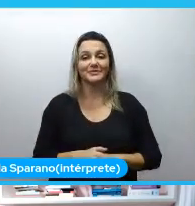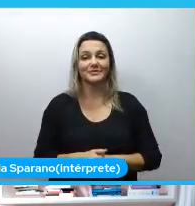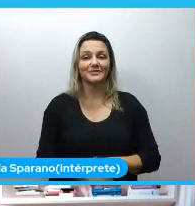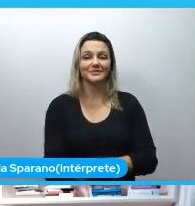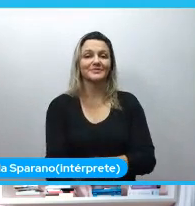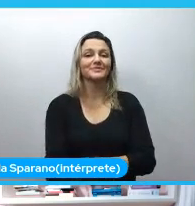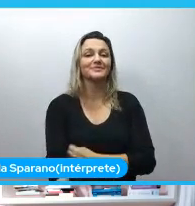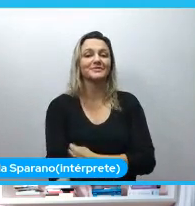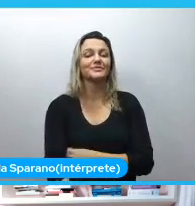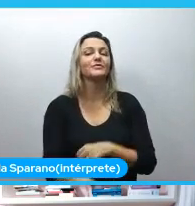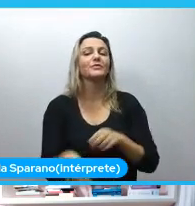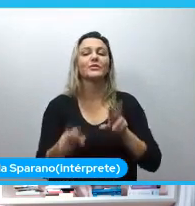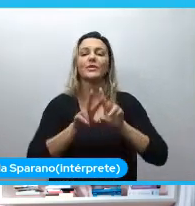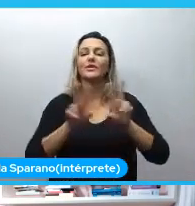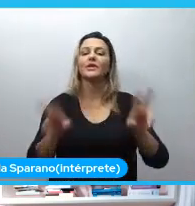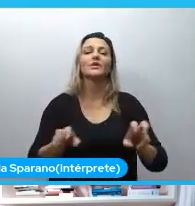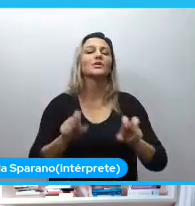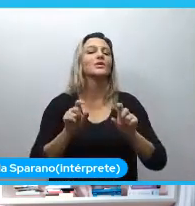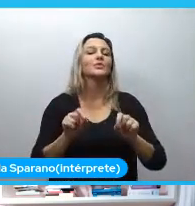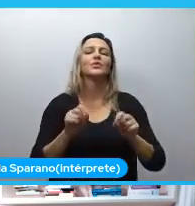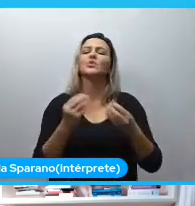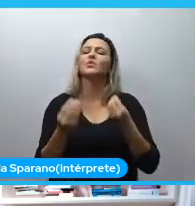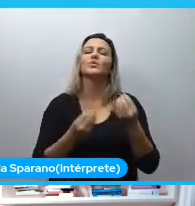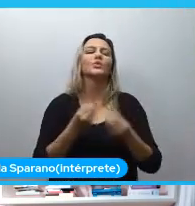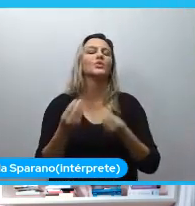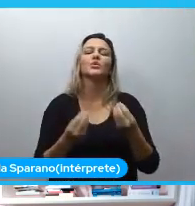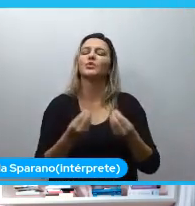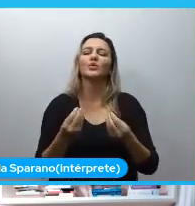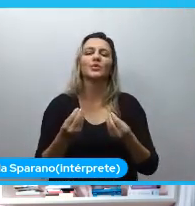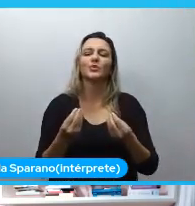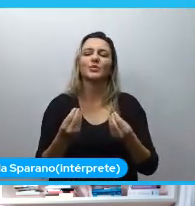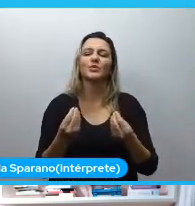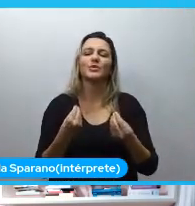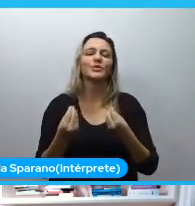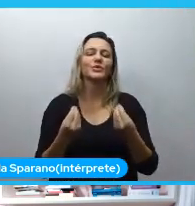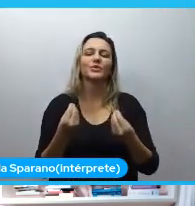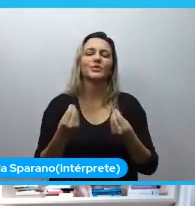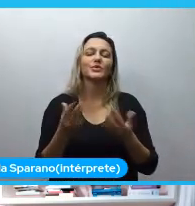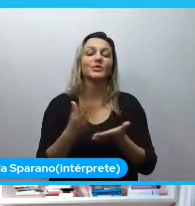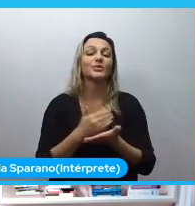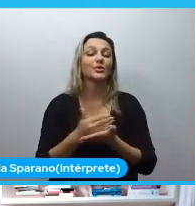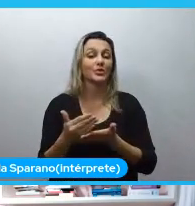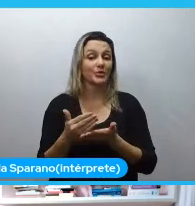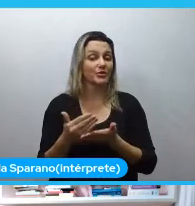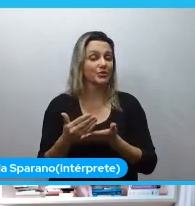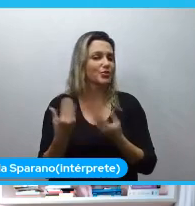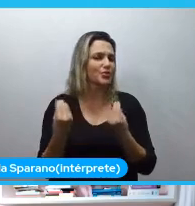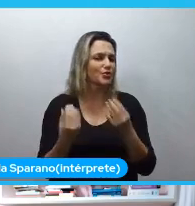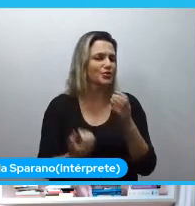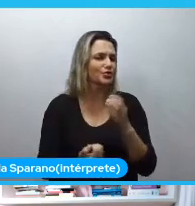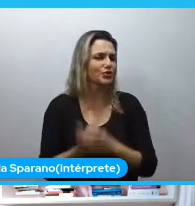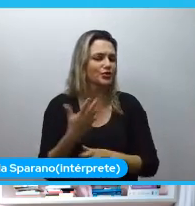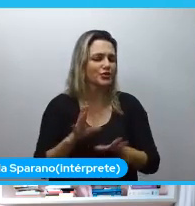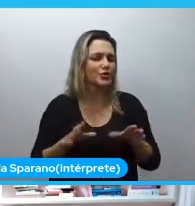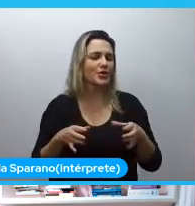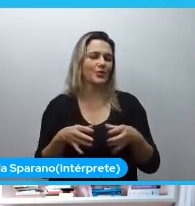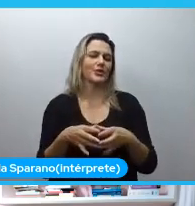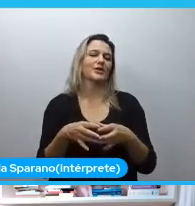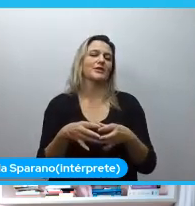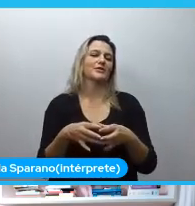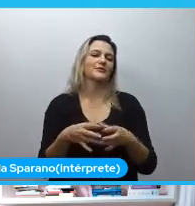E um pouco sobre como tudo isso começou, né? Então, como foi que surgiu a comunidade.